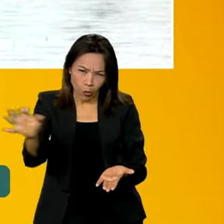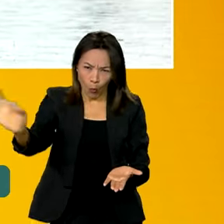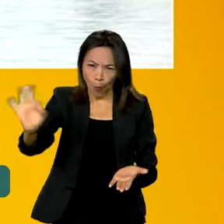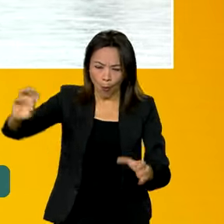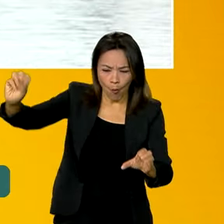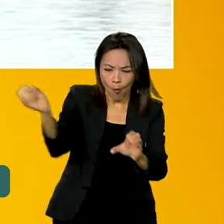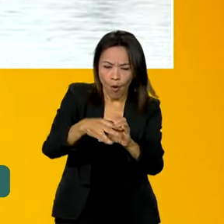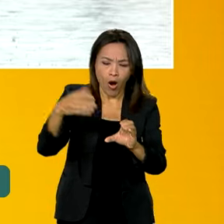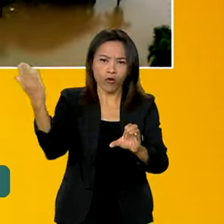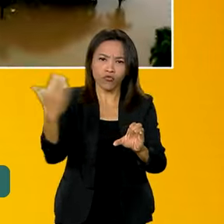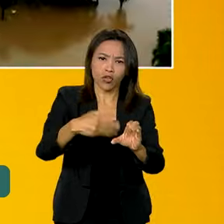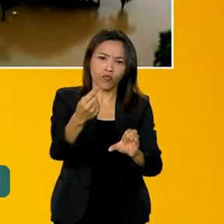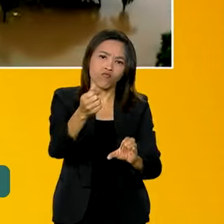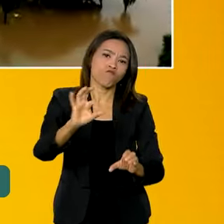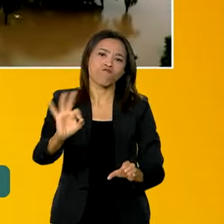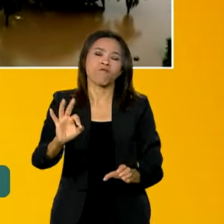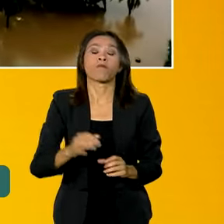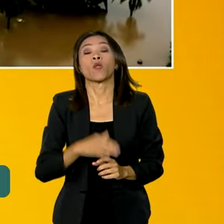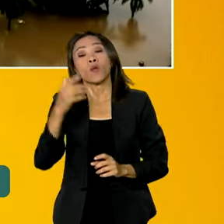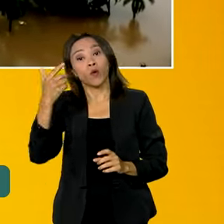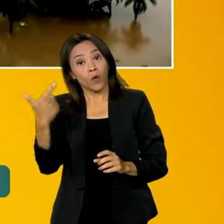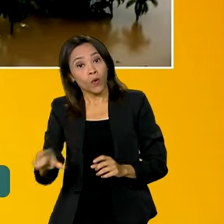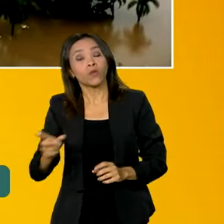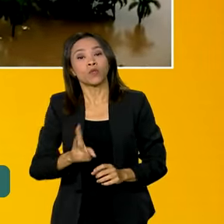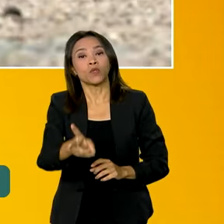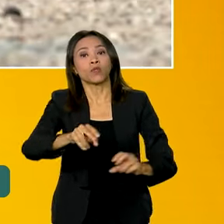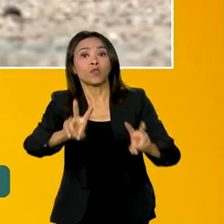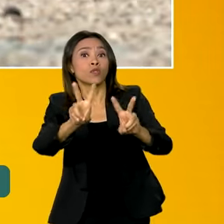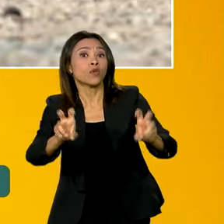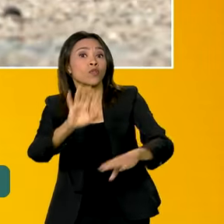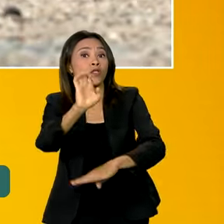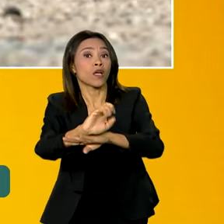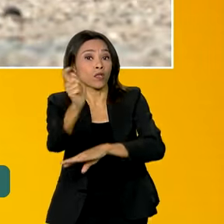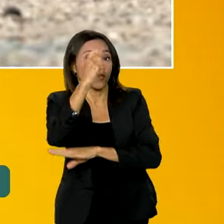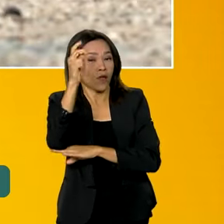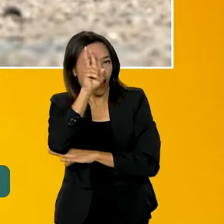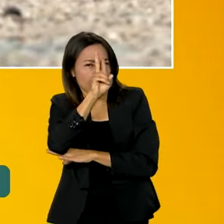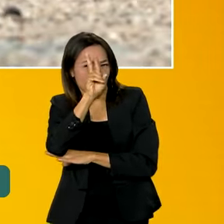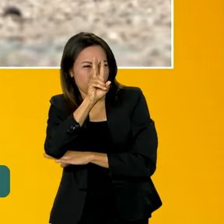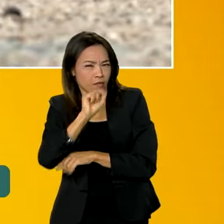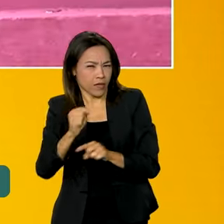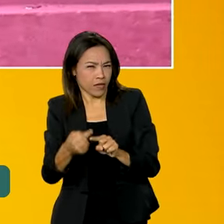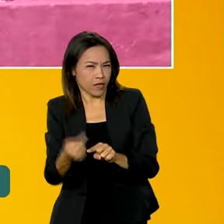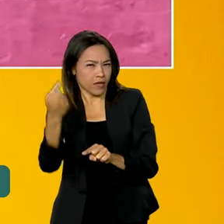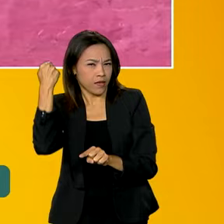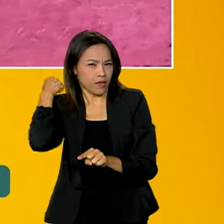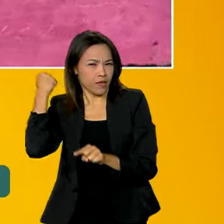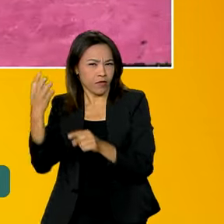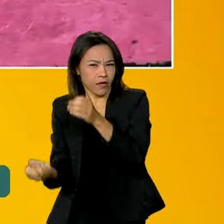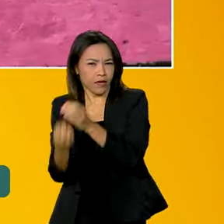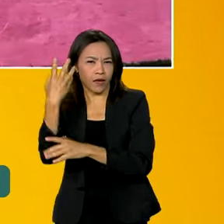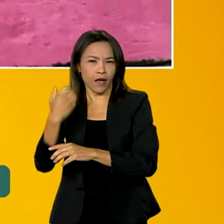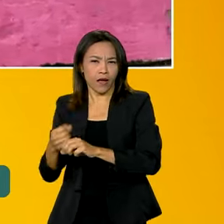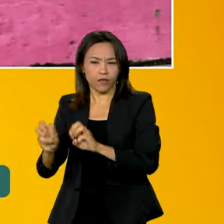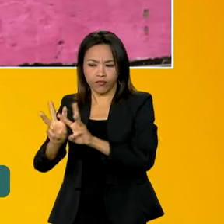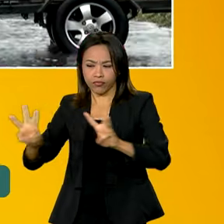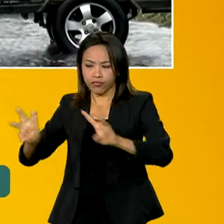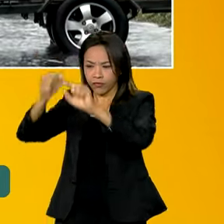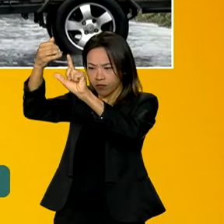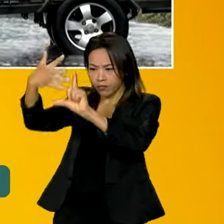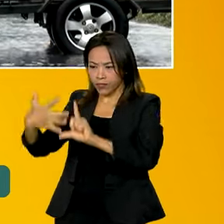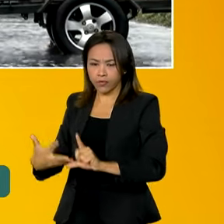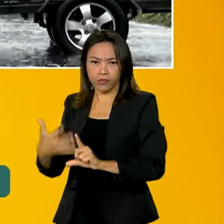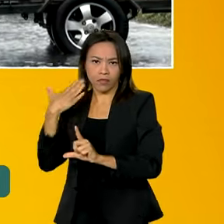conta. E olha, ainda falando sobre o Rio Grande do Sul, aquela conta que foi criada, aquele site que foi criado pela Caixa Econômica